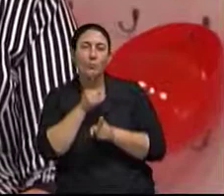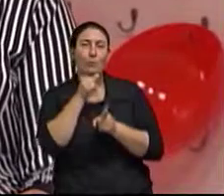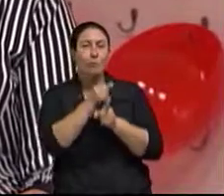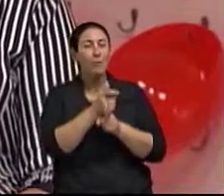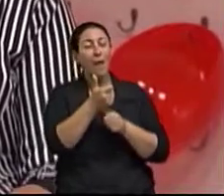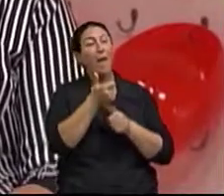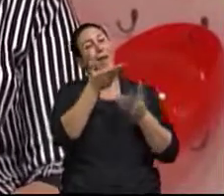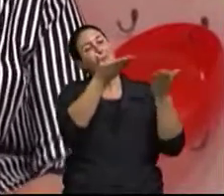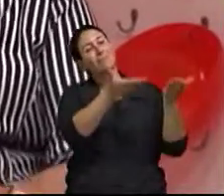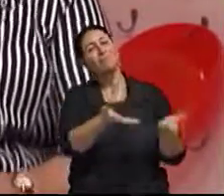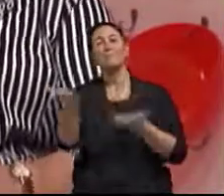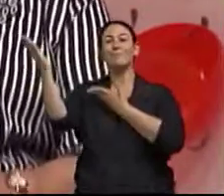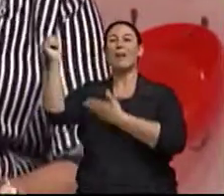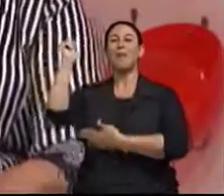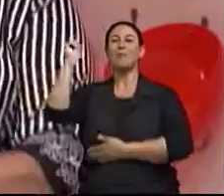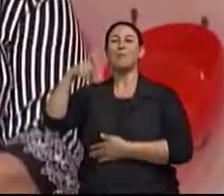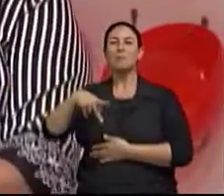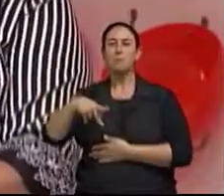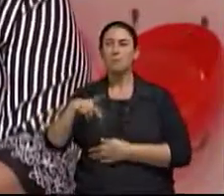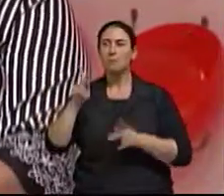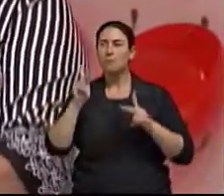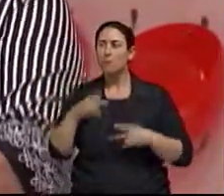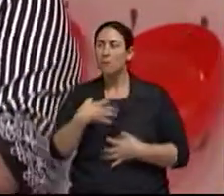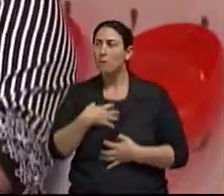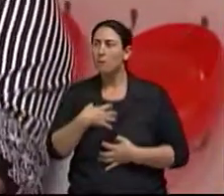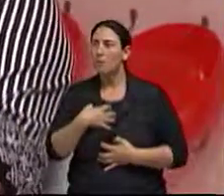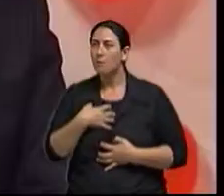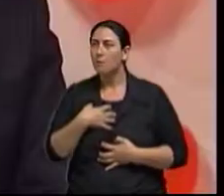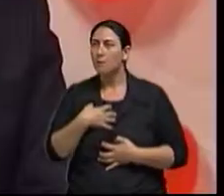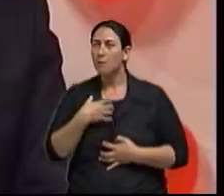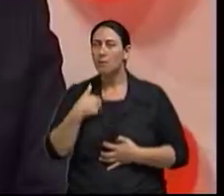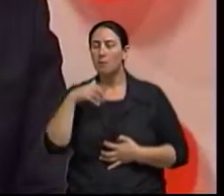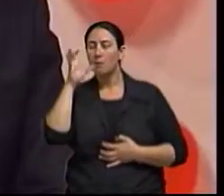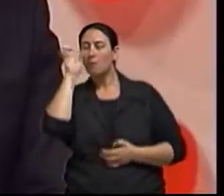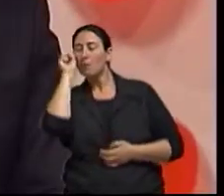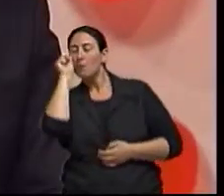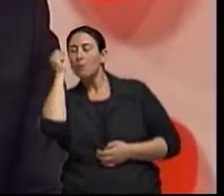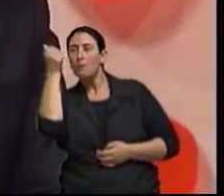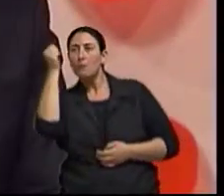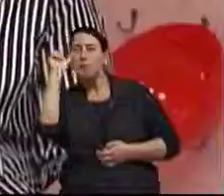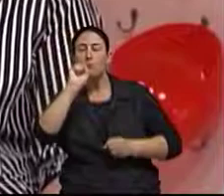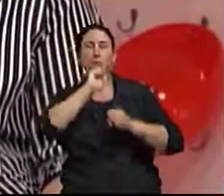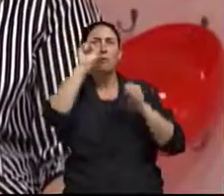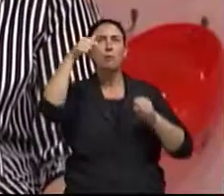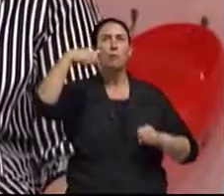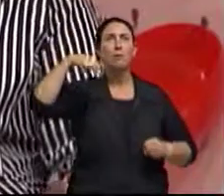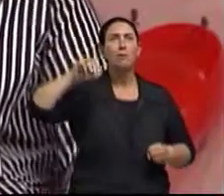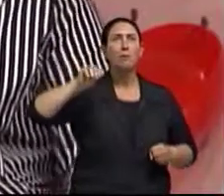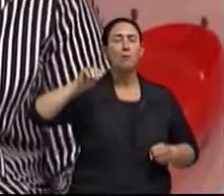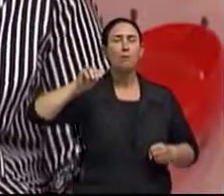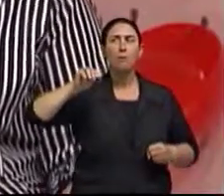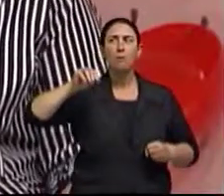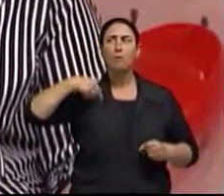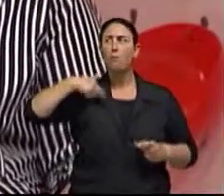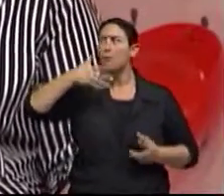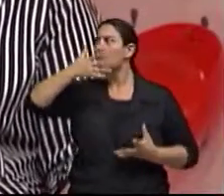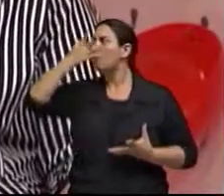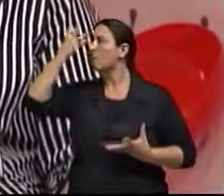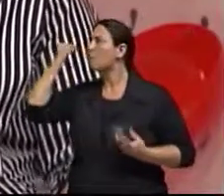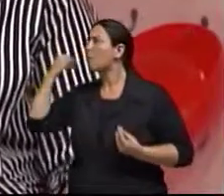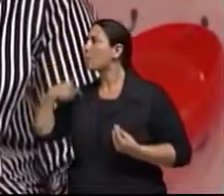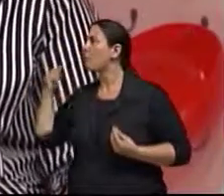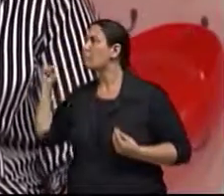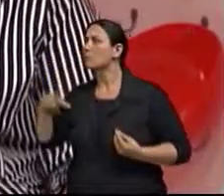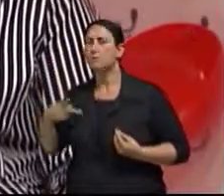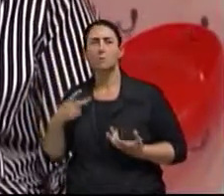inatividade, porque daquele dia ele dorme com 69, acorda com 70, ele esqueceu tudo. Então, deleta o que ele